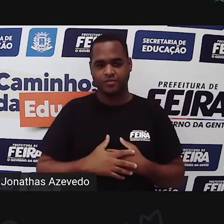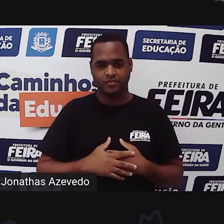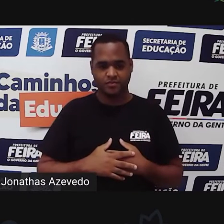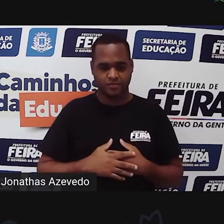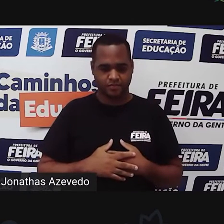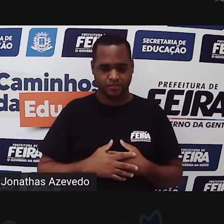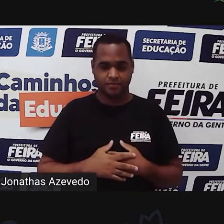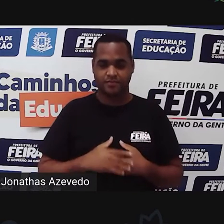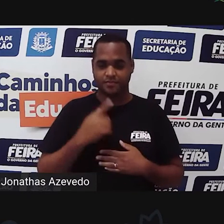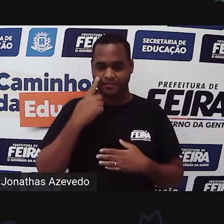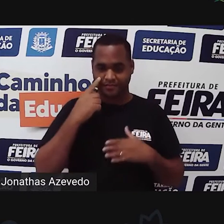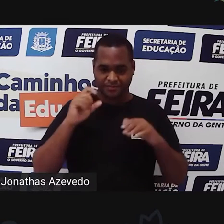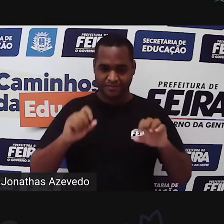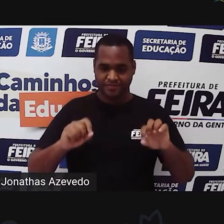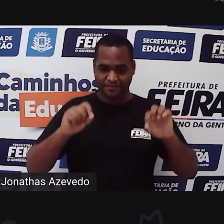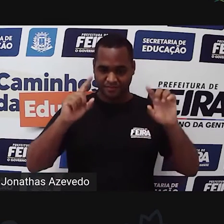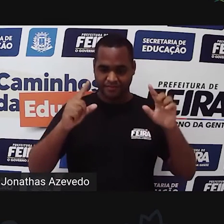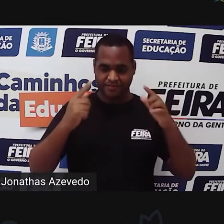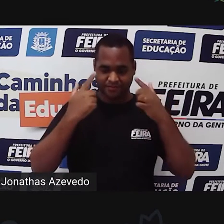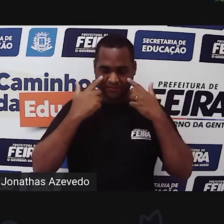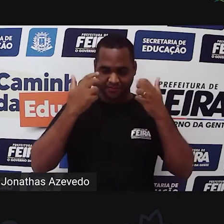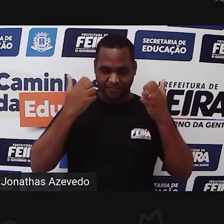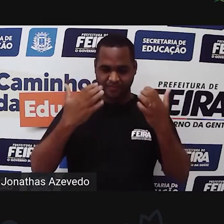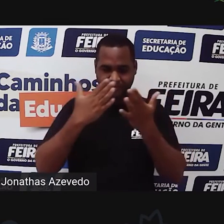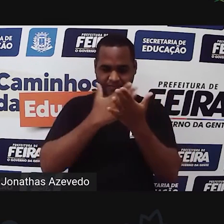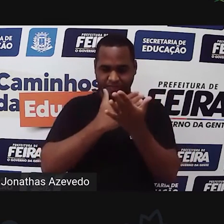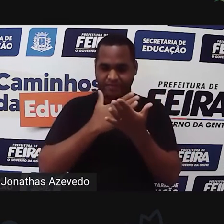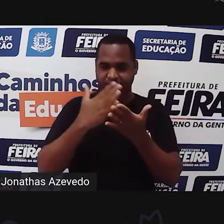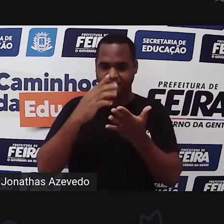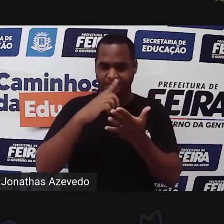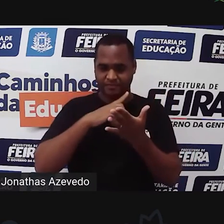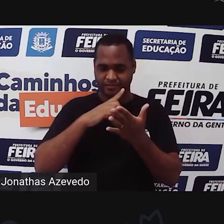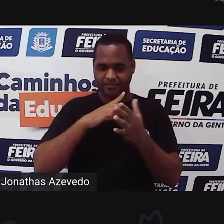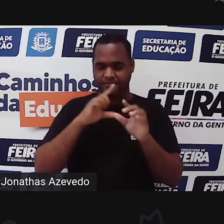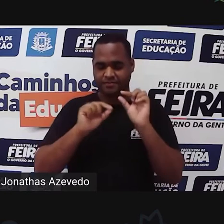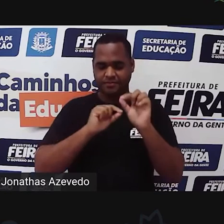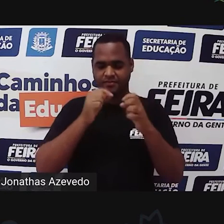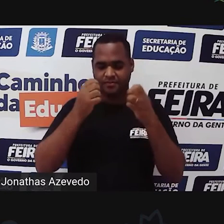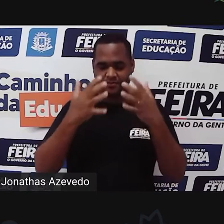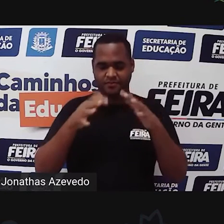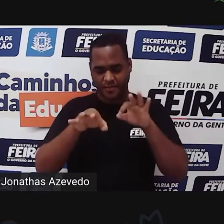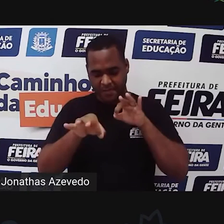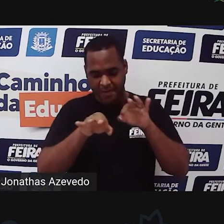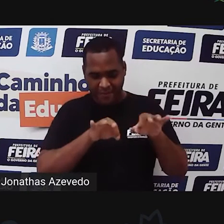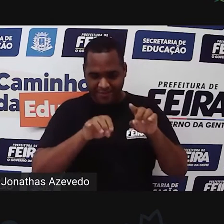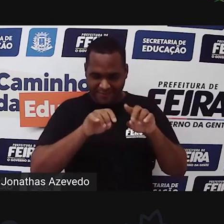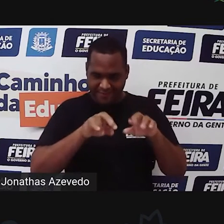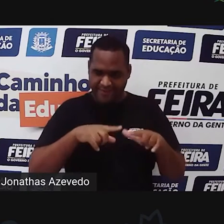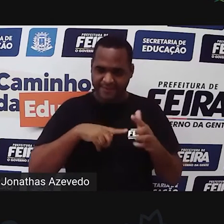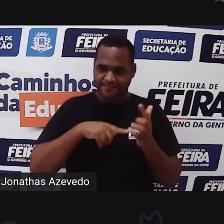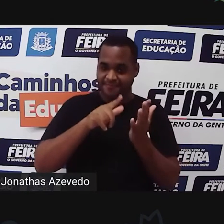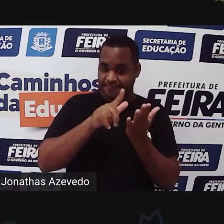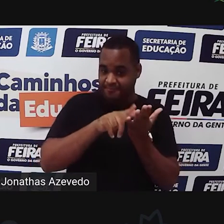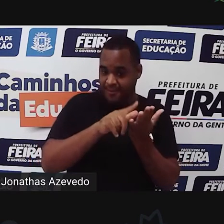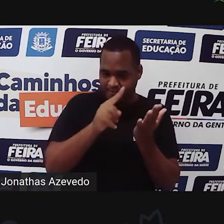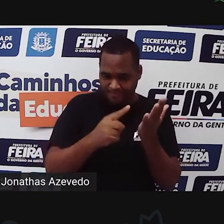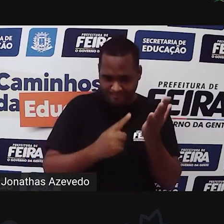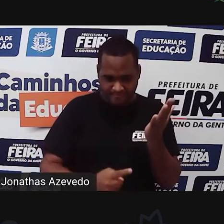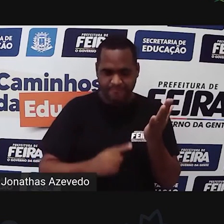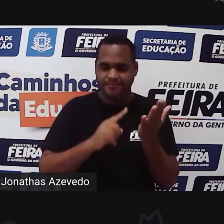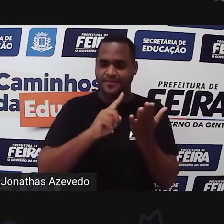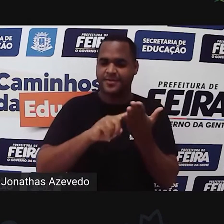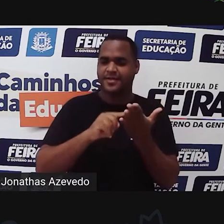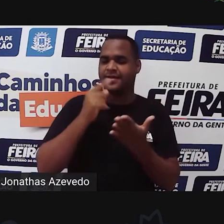jogar aí a apresentação na tela, vamos começar, né? Prepara material aí, prepara caderno, prepara